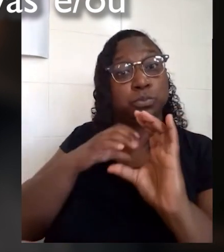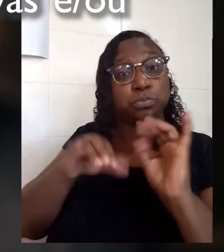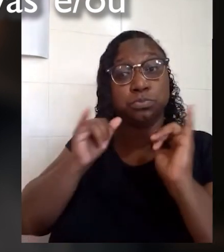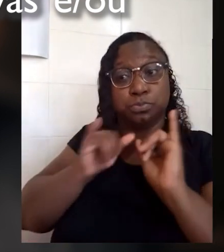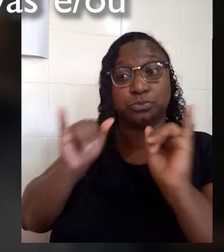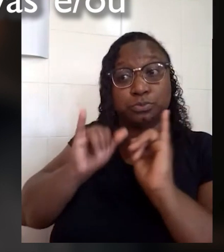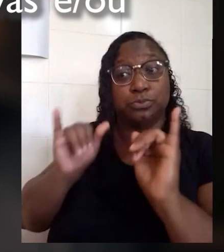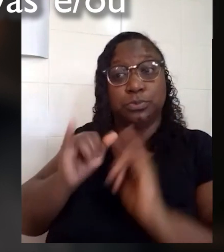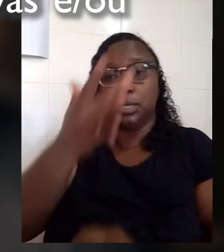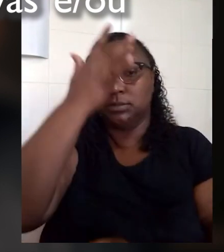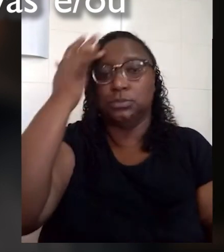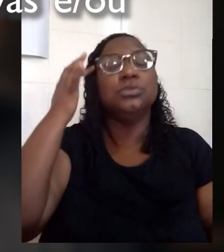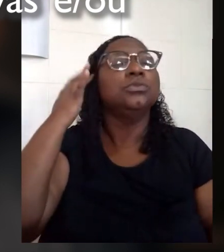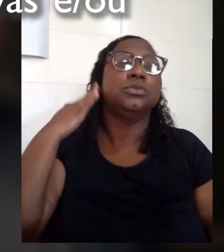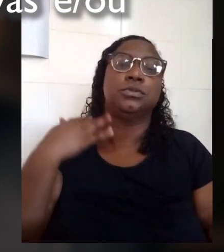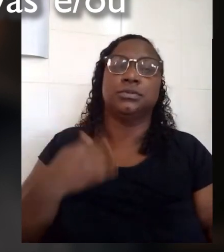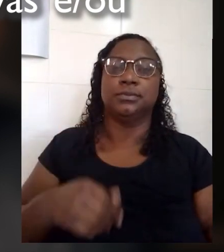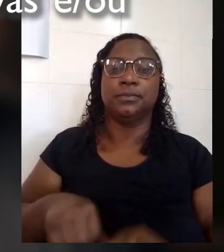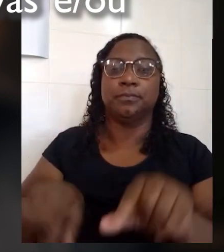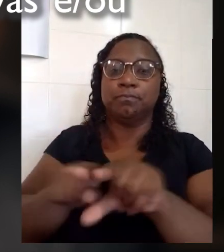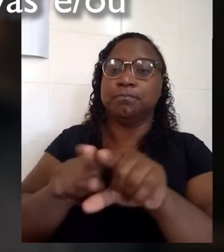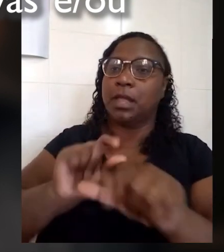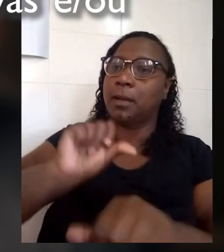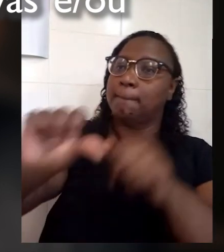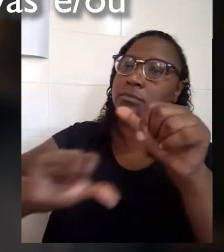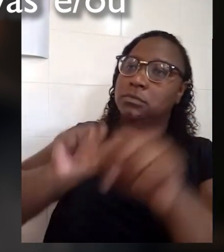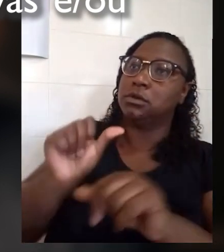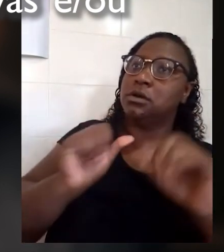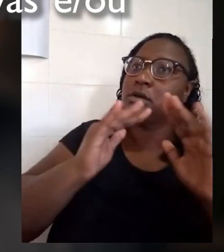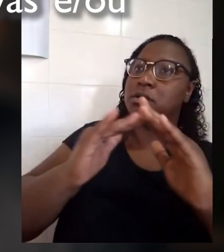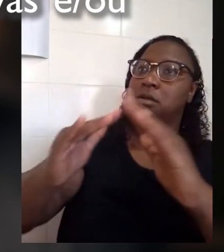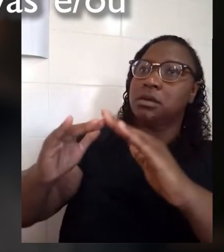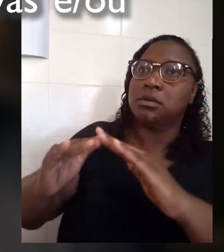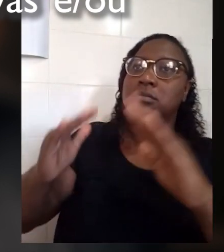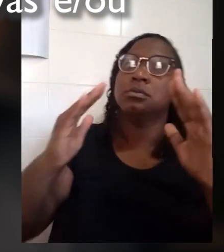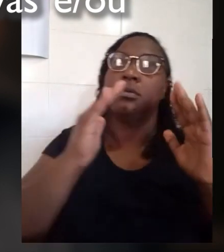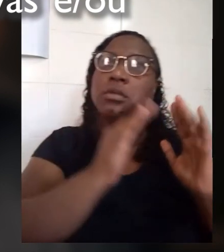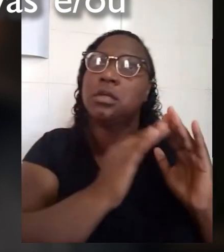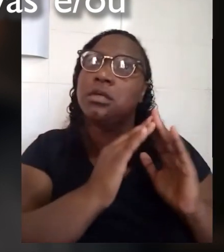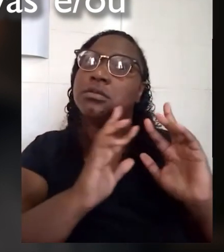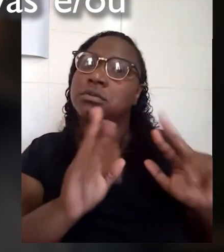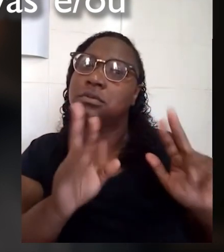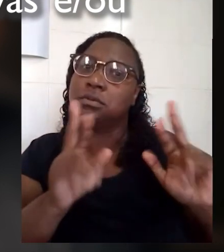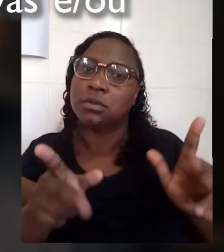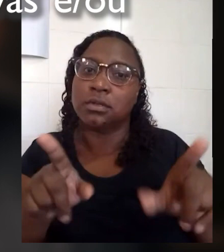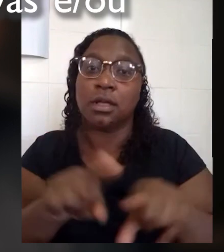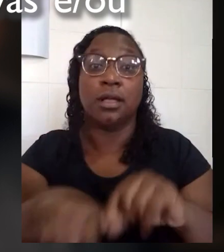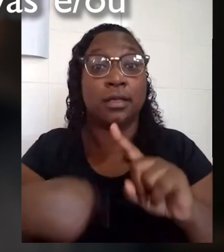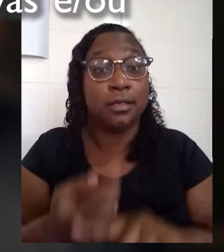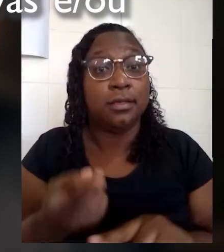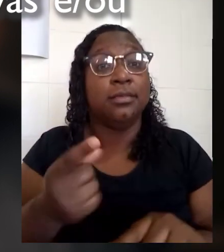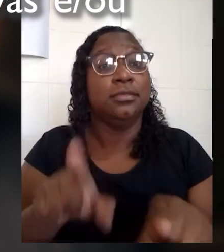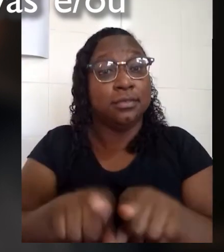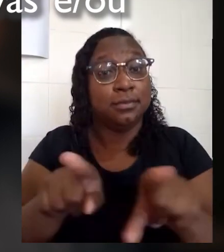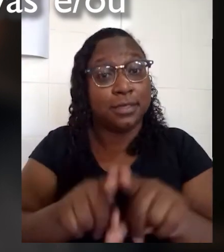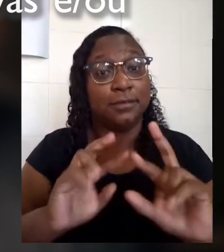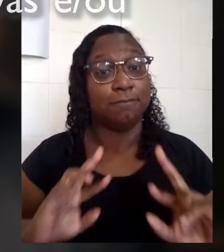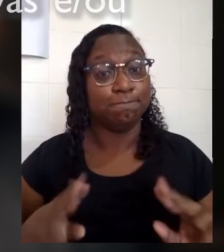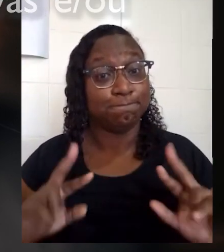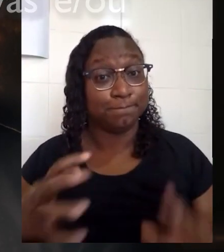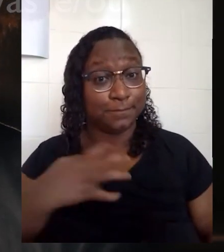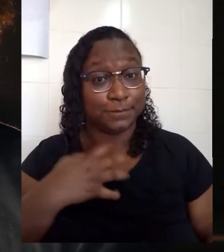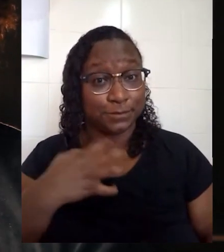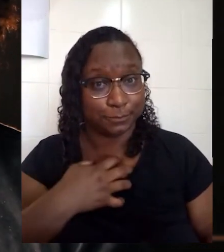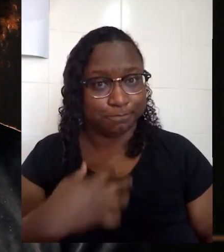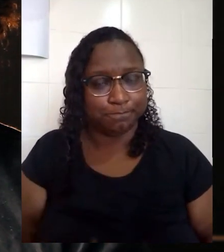pessoas sobre as vantagens de opções, como modificações na casa, moradias alternativas e ou diferentes arranjos de